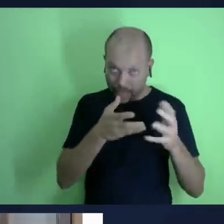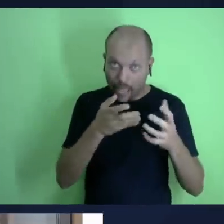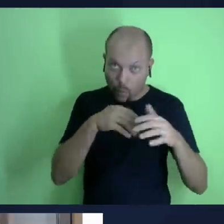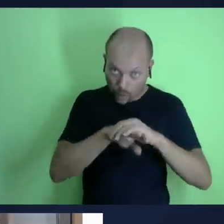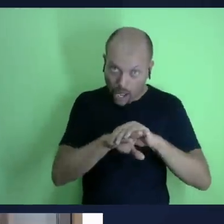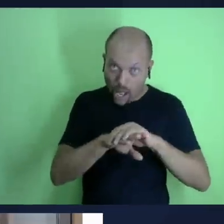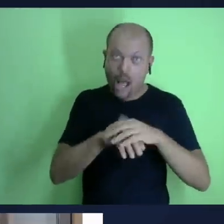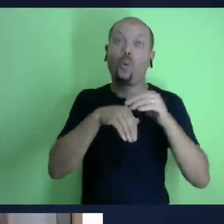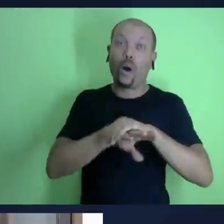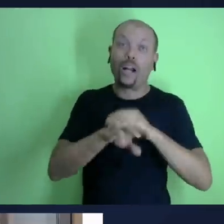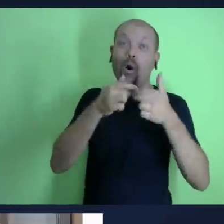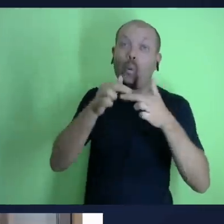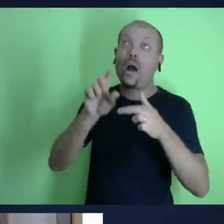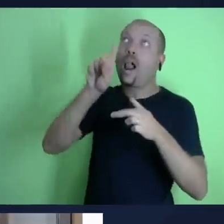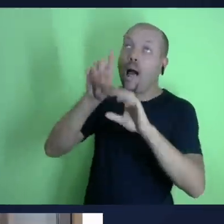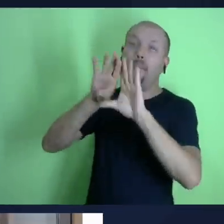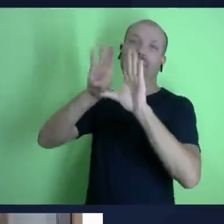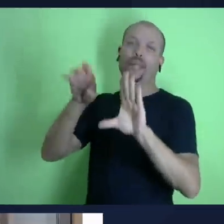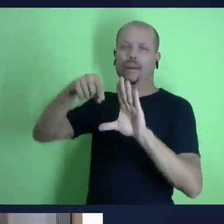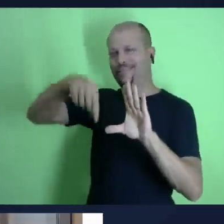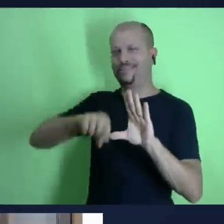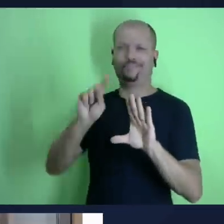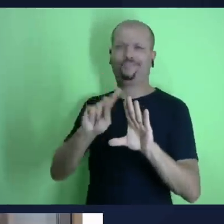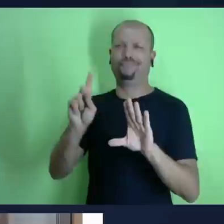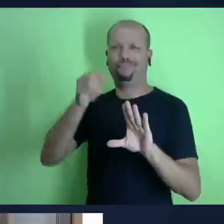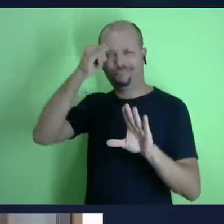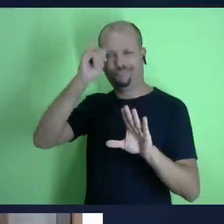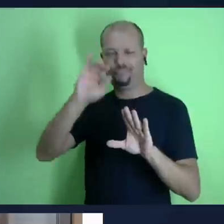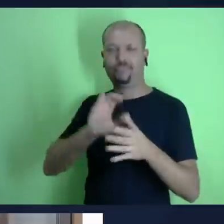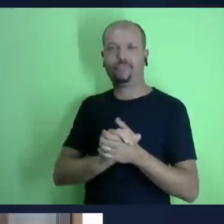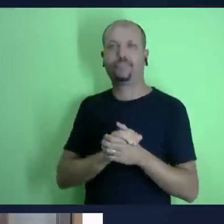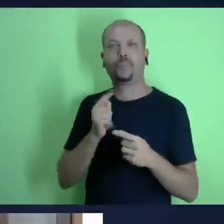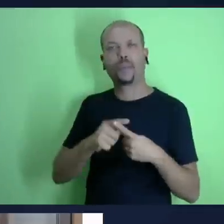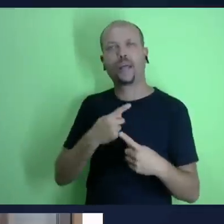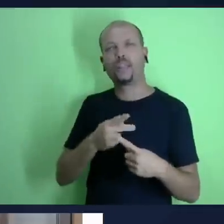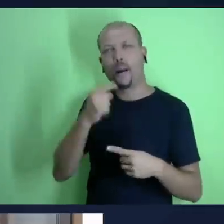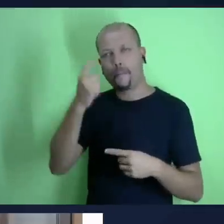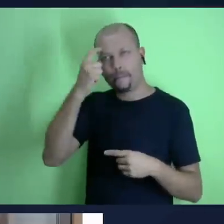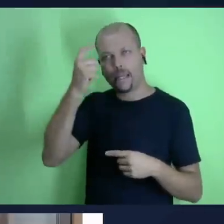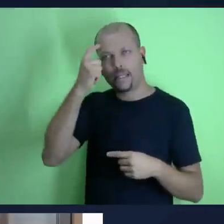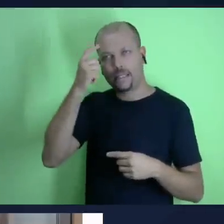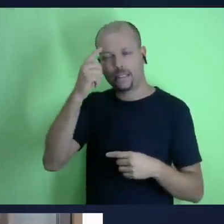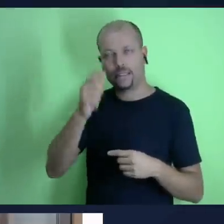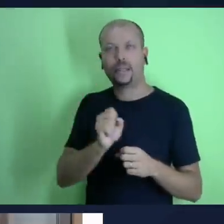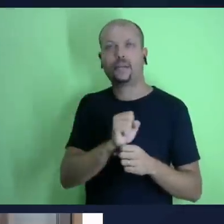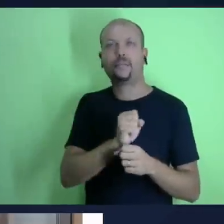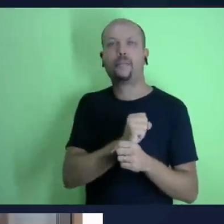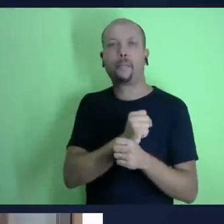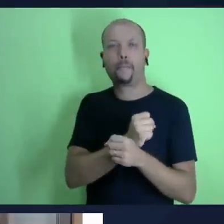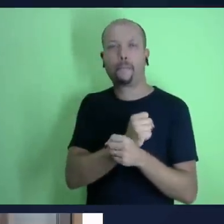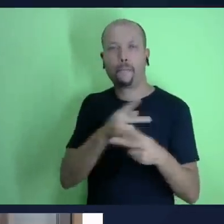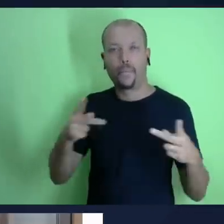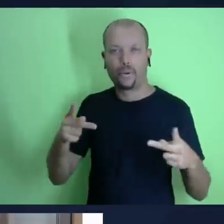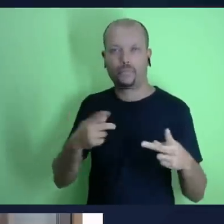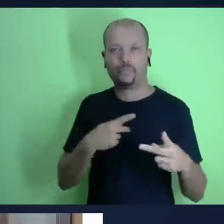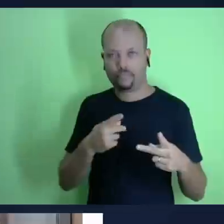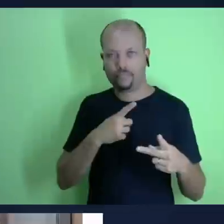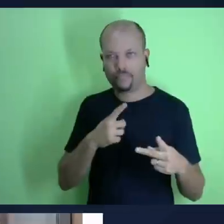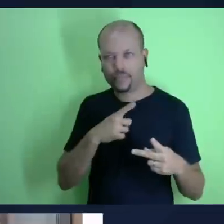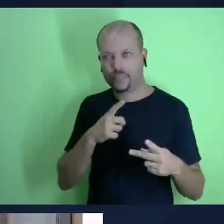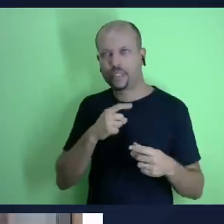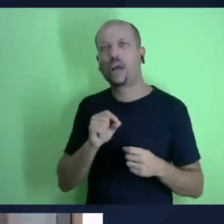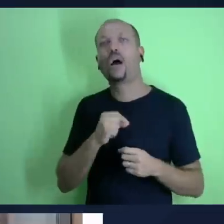pérola né as as bases dos muros de pedras preciosas as ruas de ouro